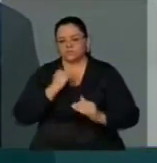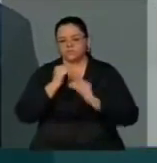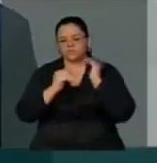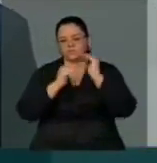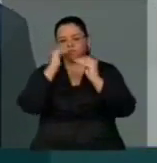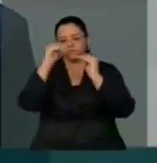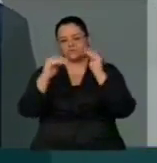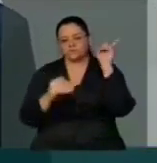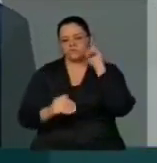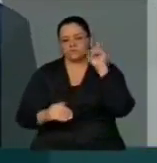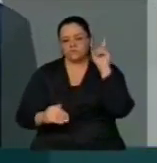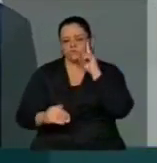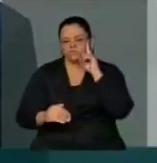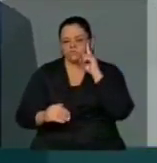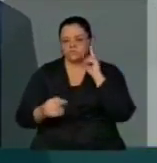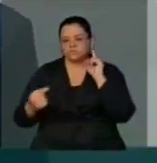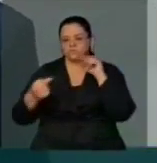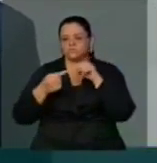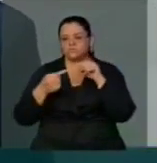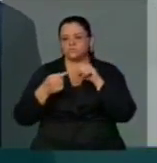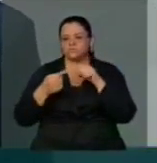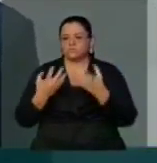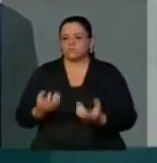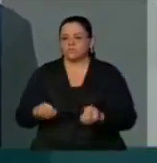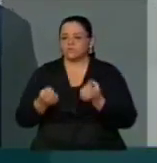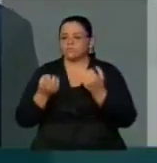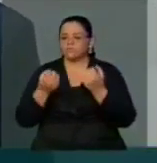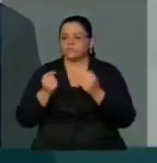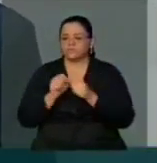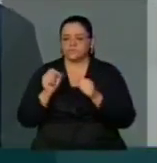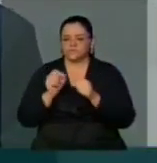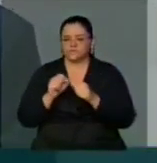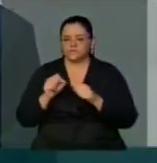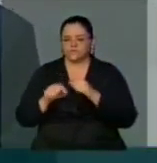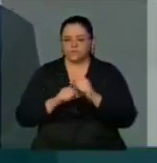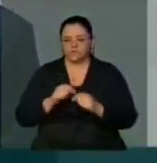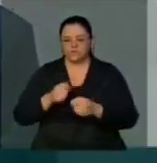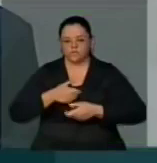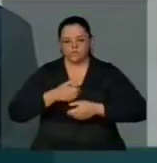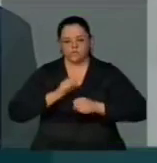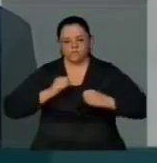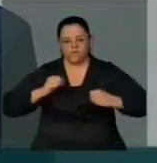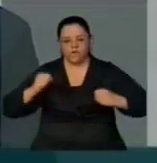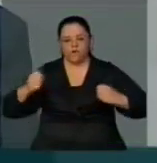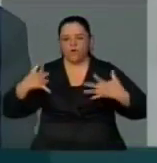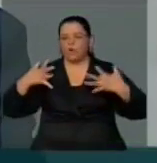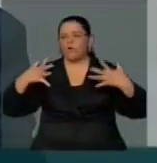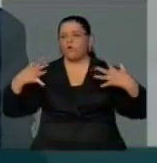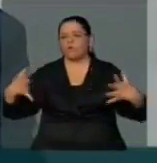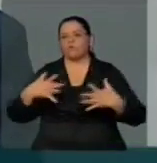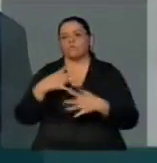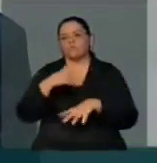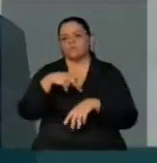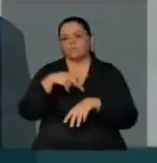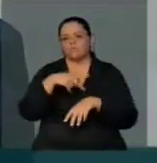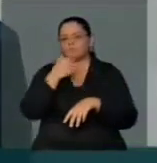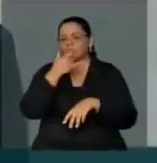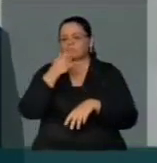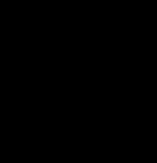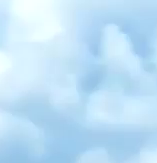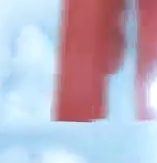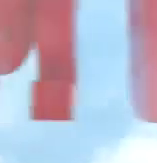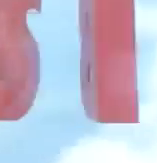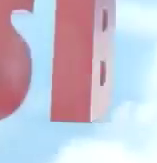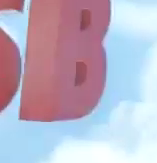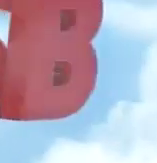realmente fazer, nesse crescimento do partido, um dos maiores partidos do Brasil. Parabéns e muito obrigado a todos.